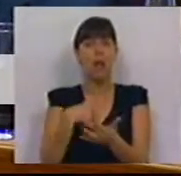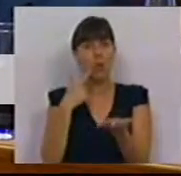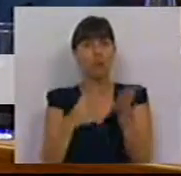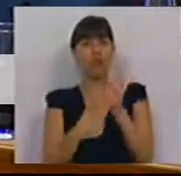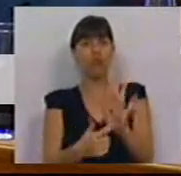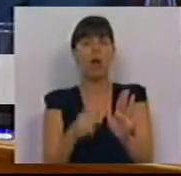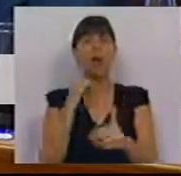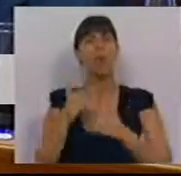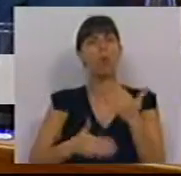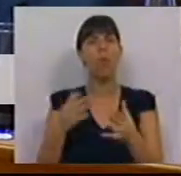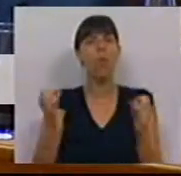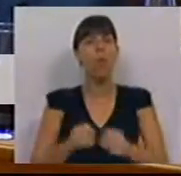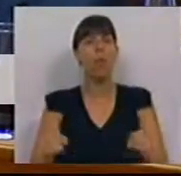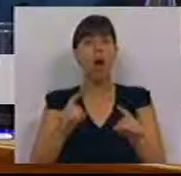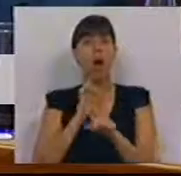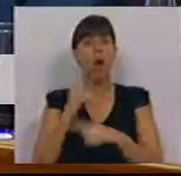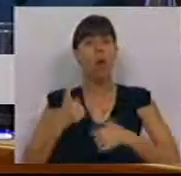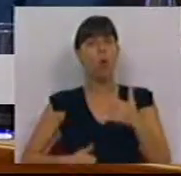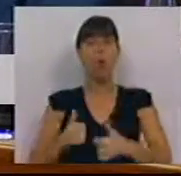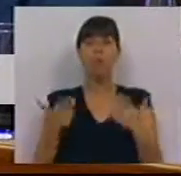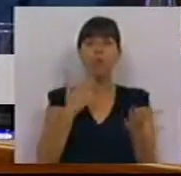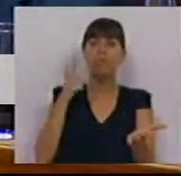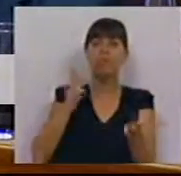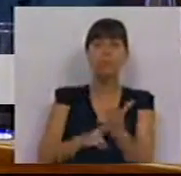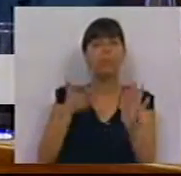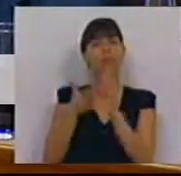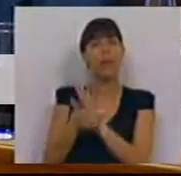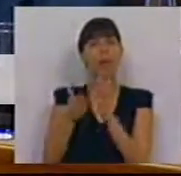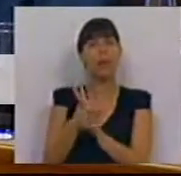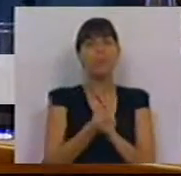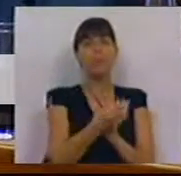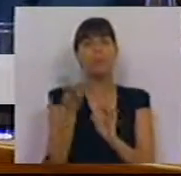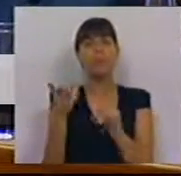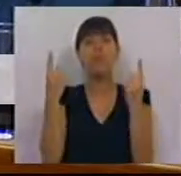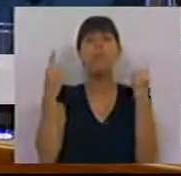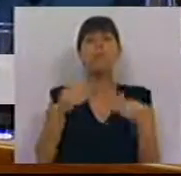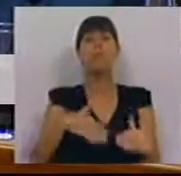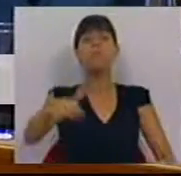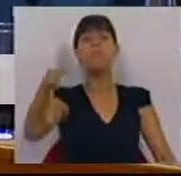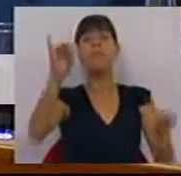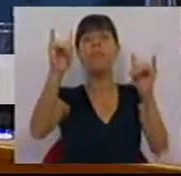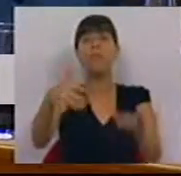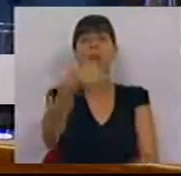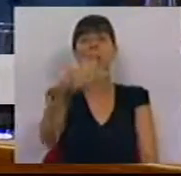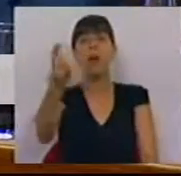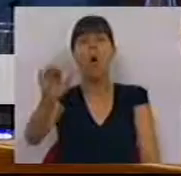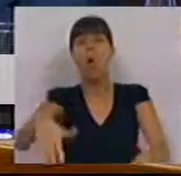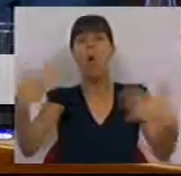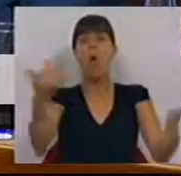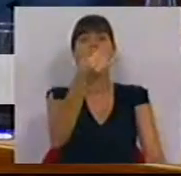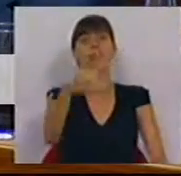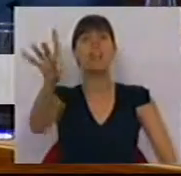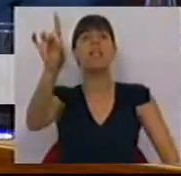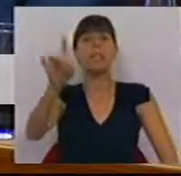mostrei continua a insistir o concurso a concretizar se as entradas efetivas só ocorrerão lá para o fim de 2015 ou para 2016